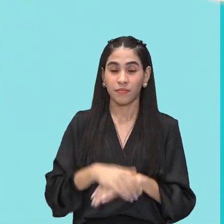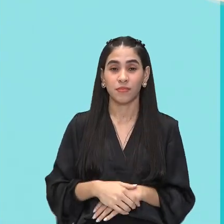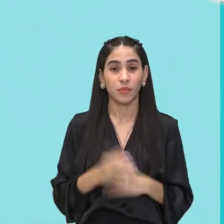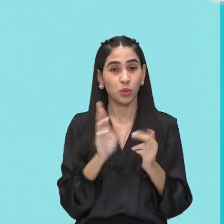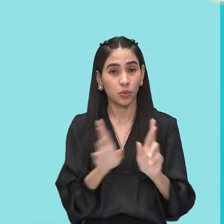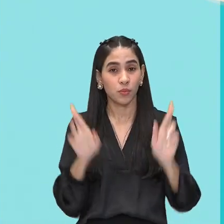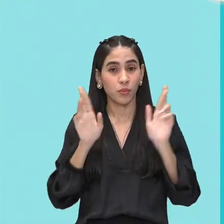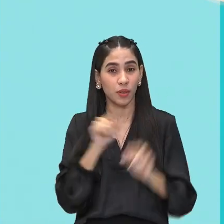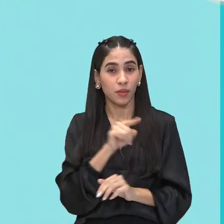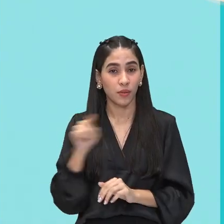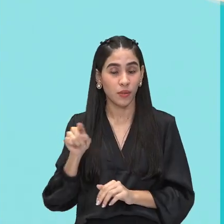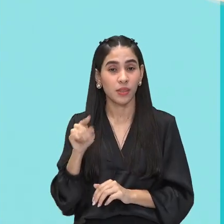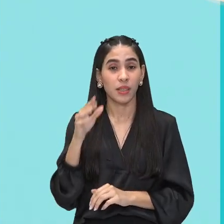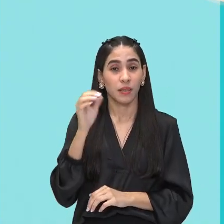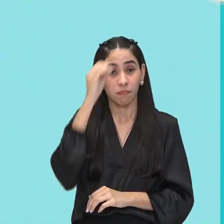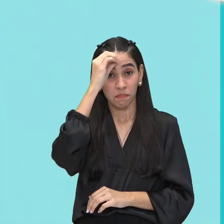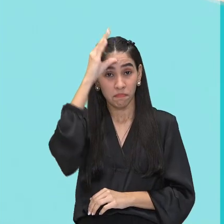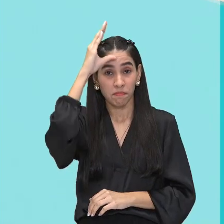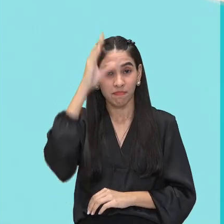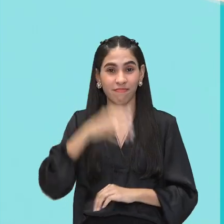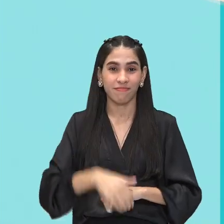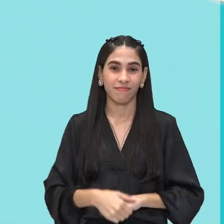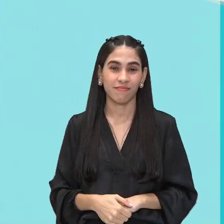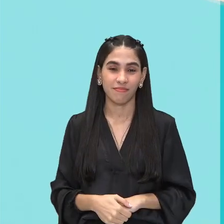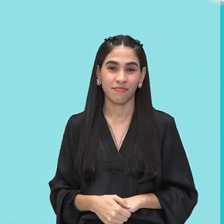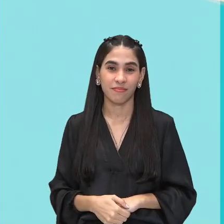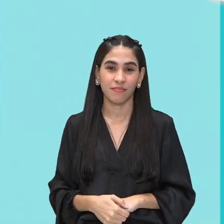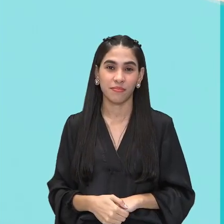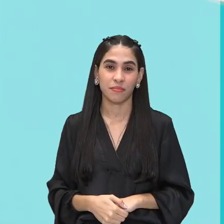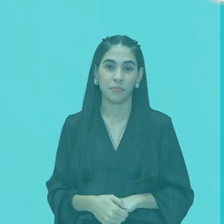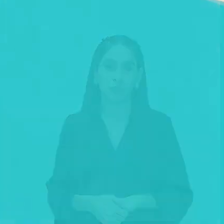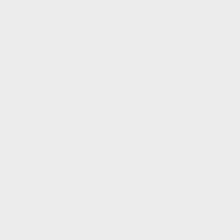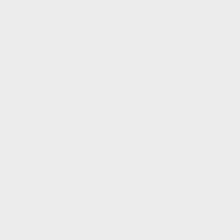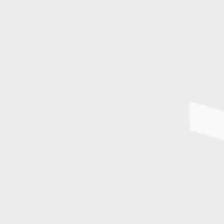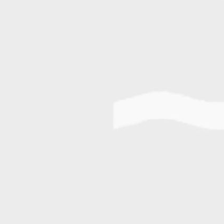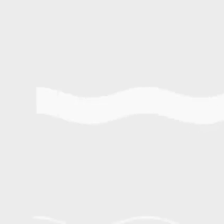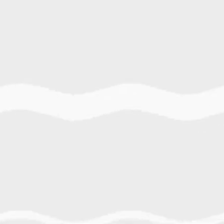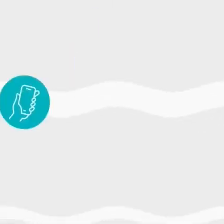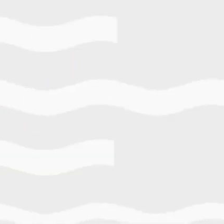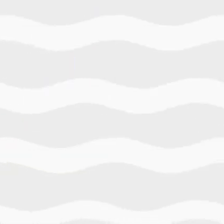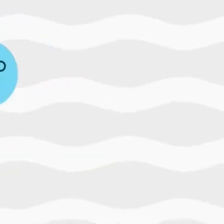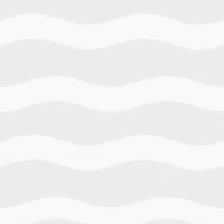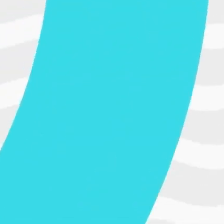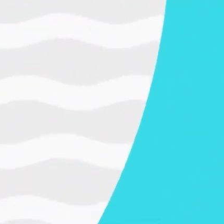Espero que vocês tenham compreendido. A